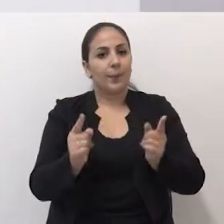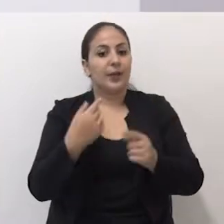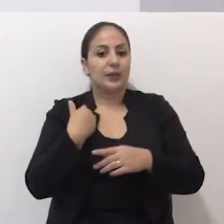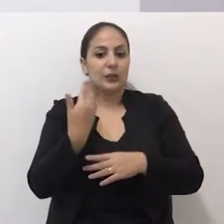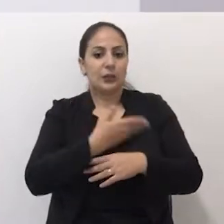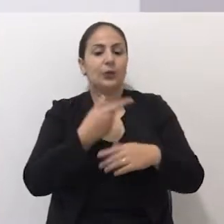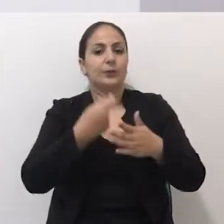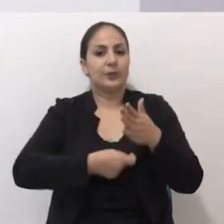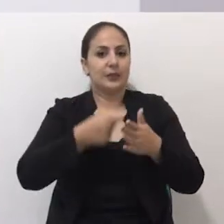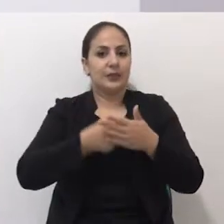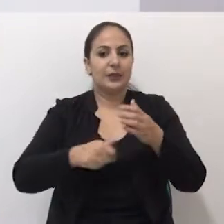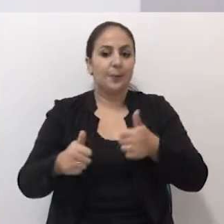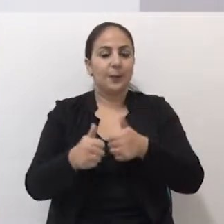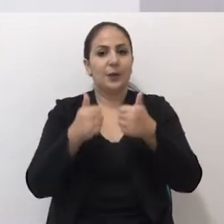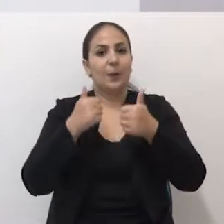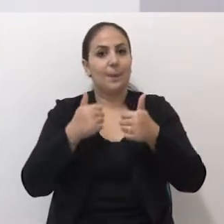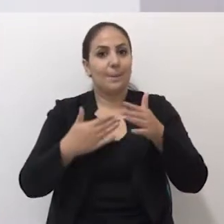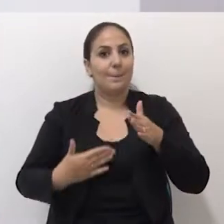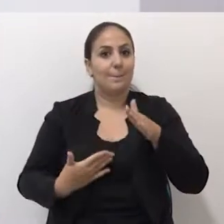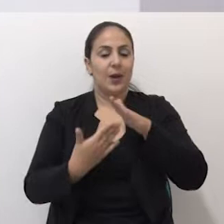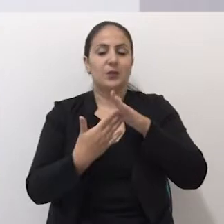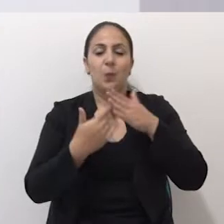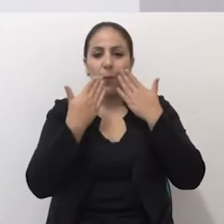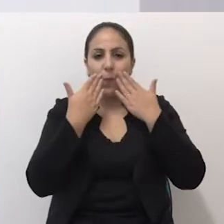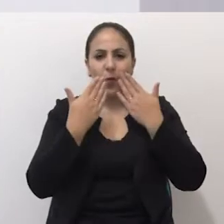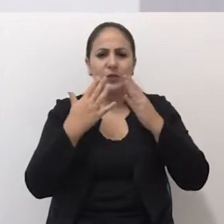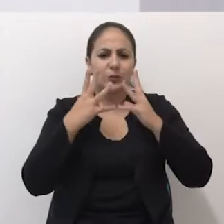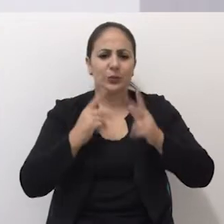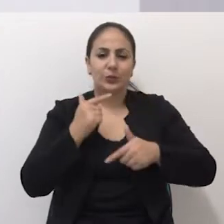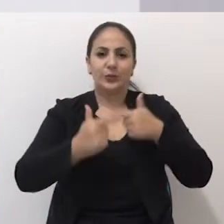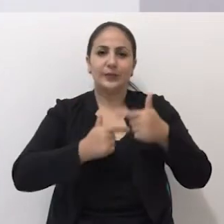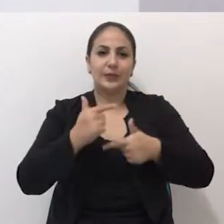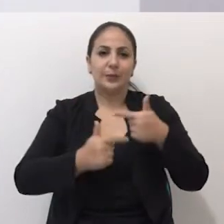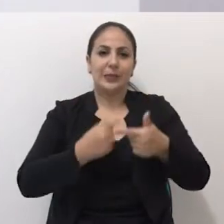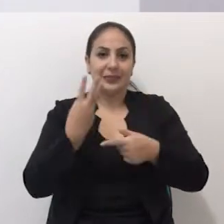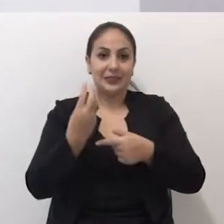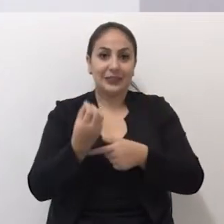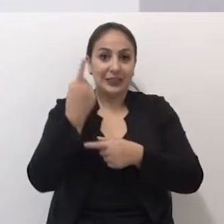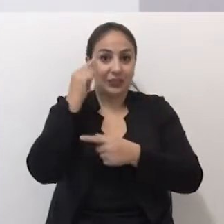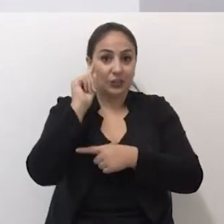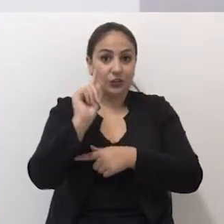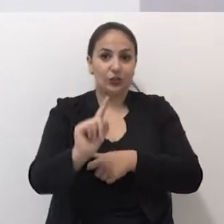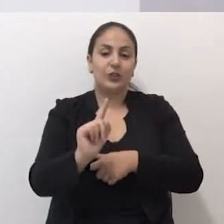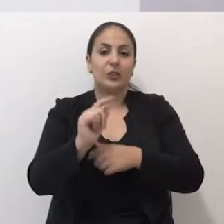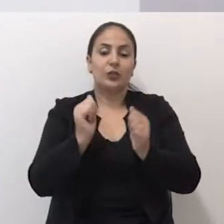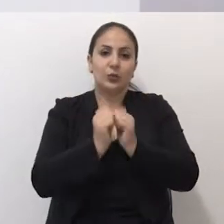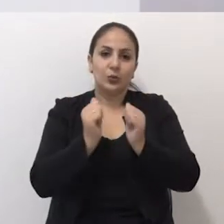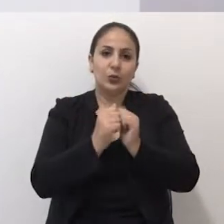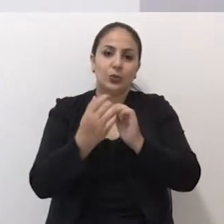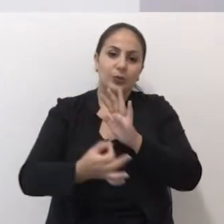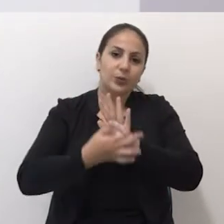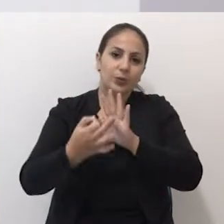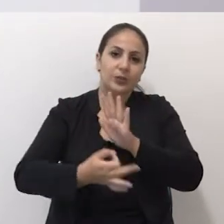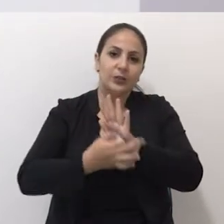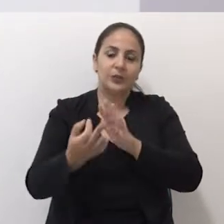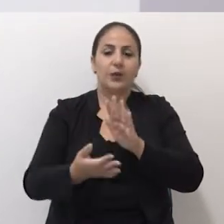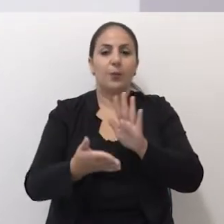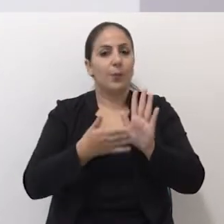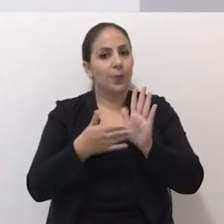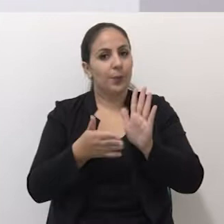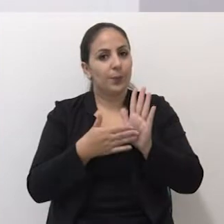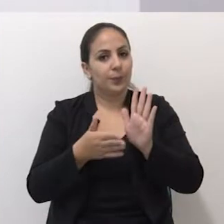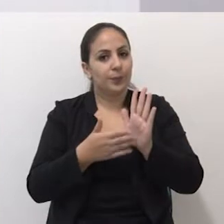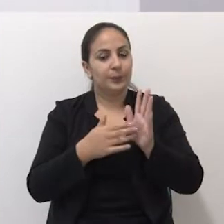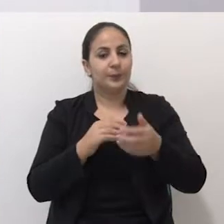tentaremos otimizar o máximo, mostrar o máximo de serviço nos 30 dias, através de indicações,